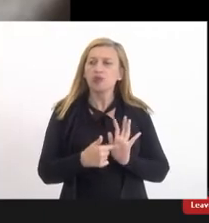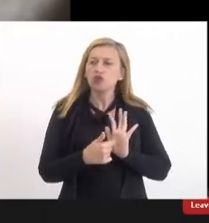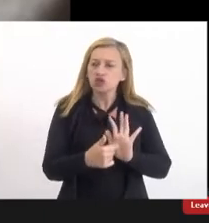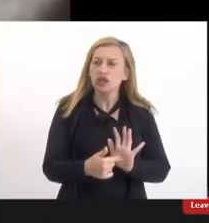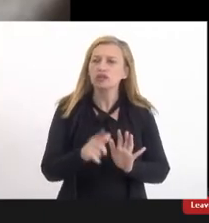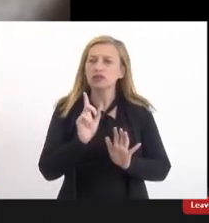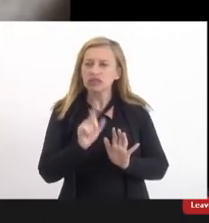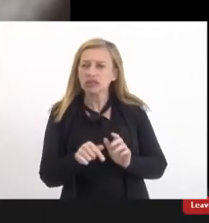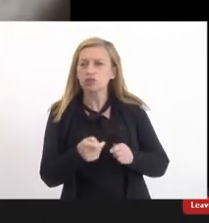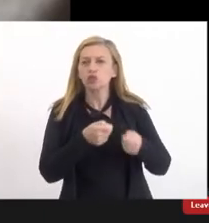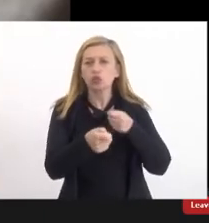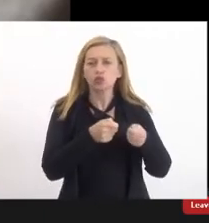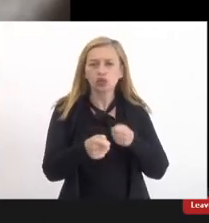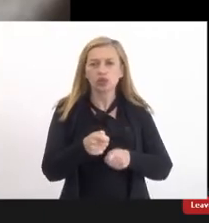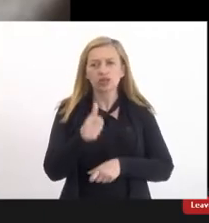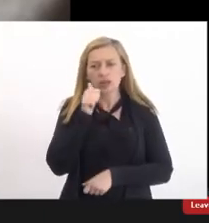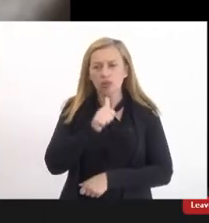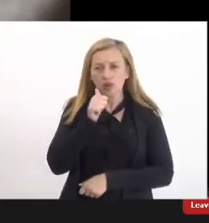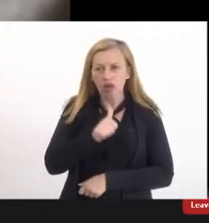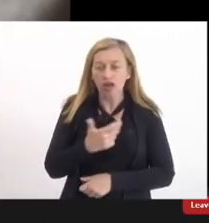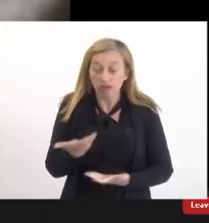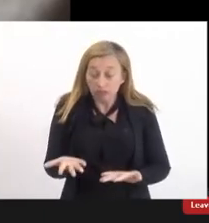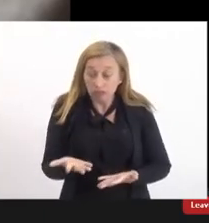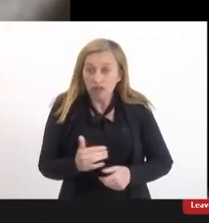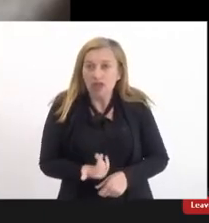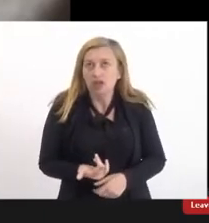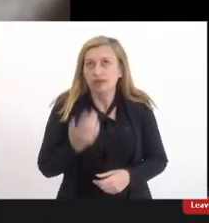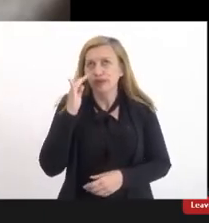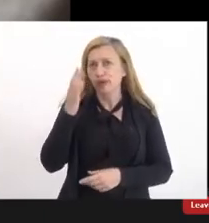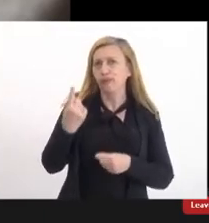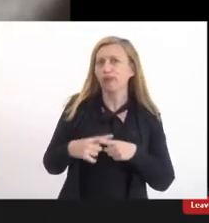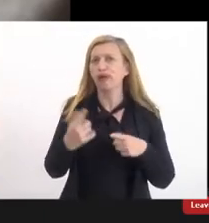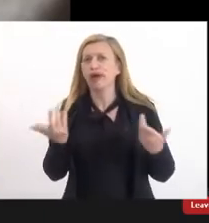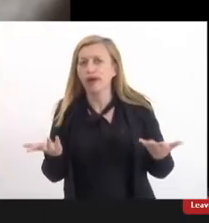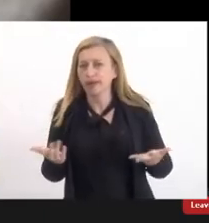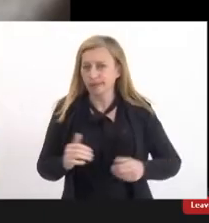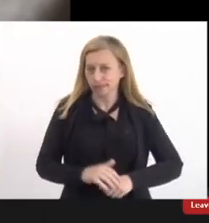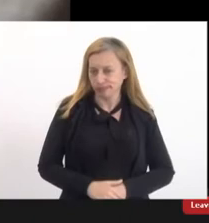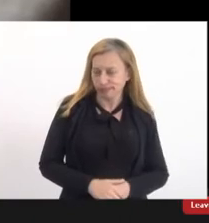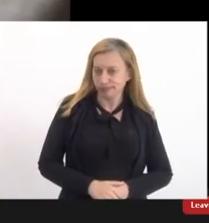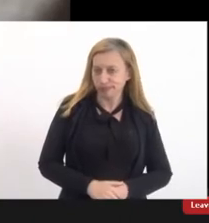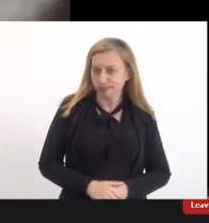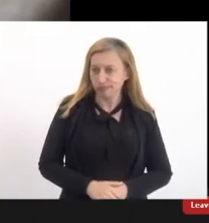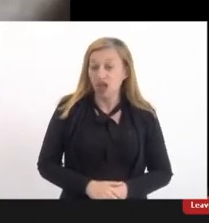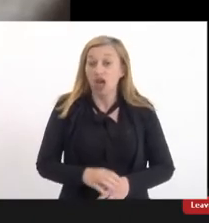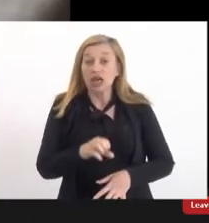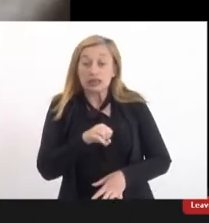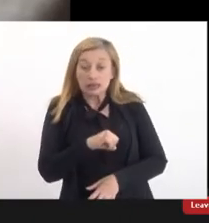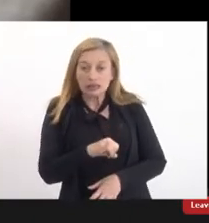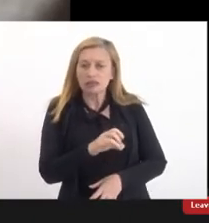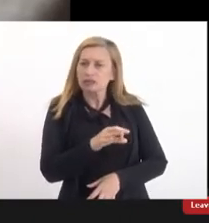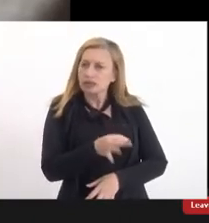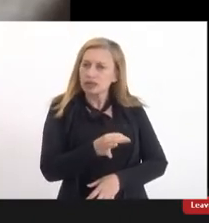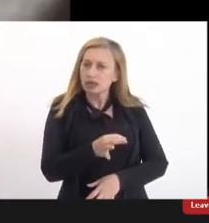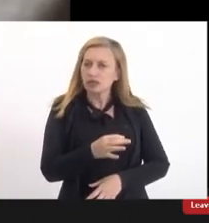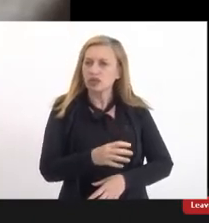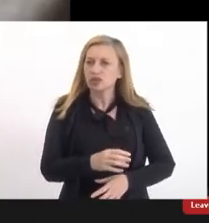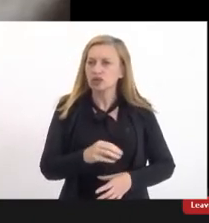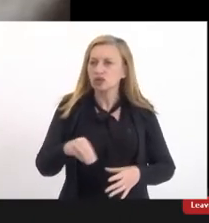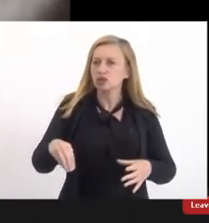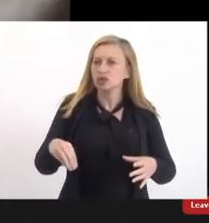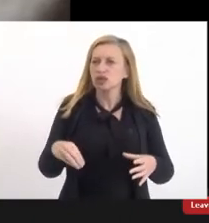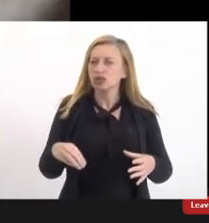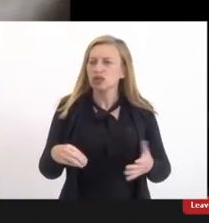controle da mulher eu imagino hoje por que será se justamente dentro do